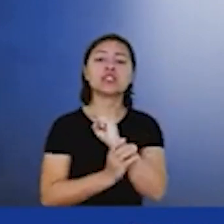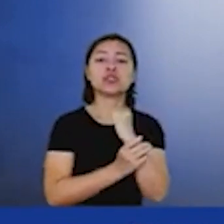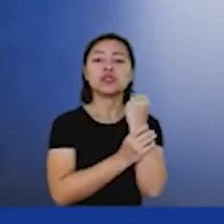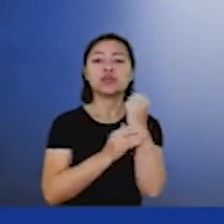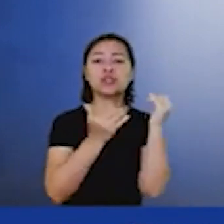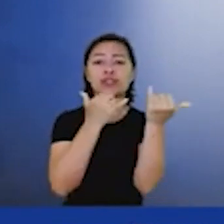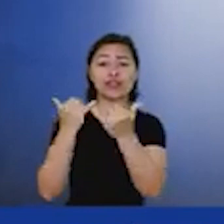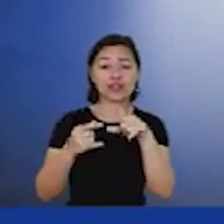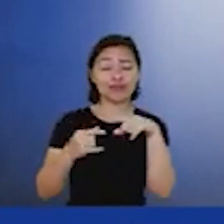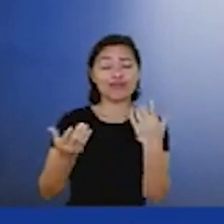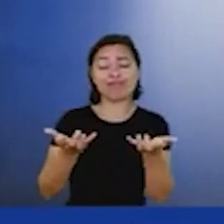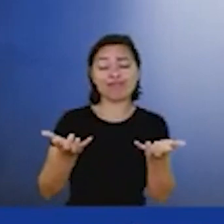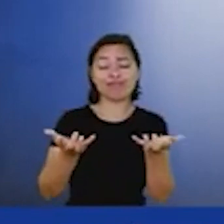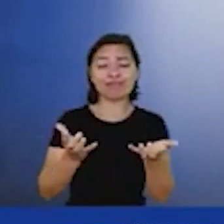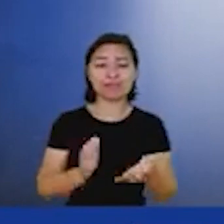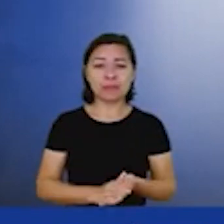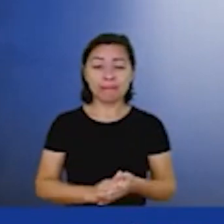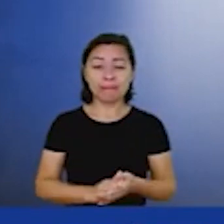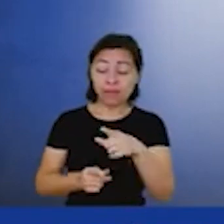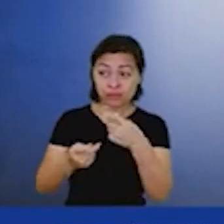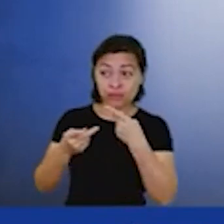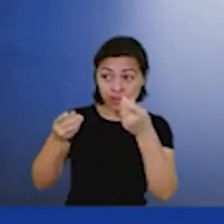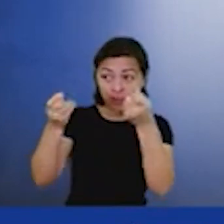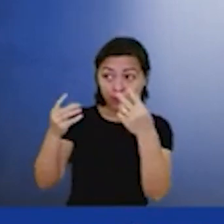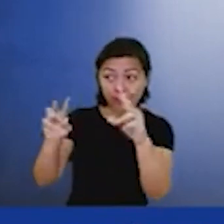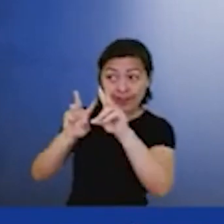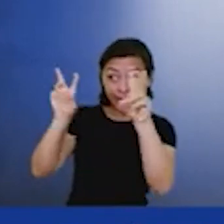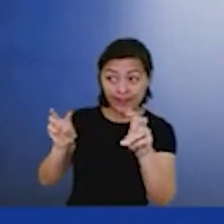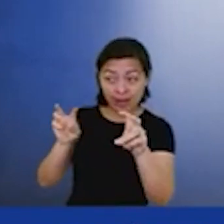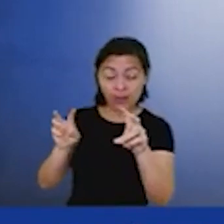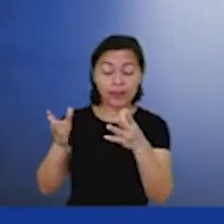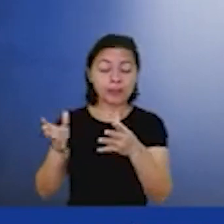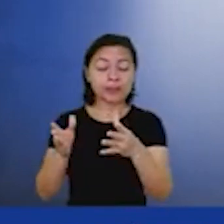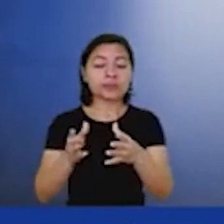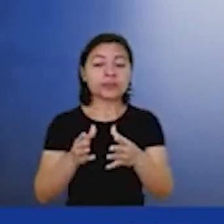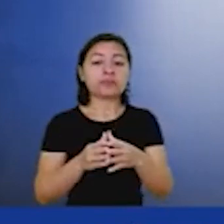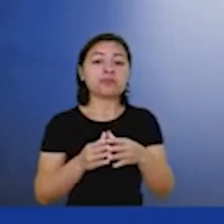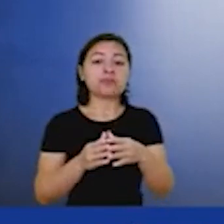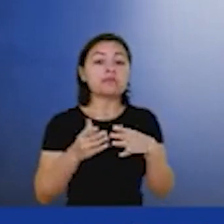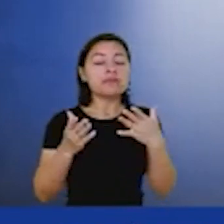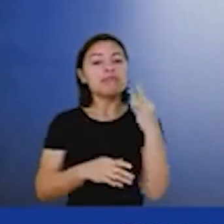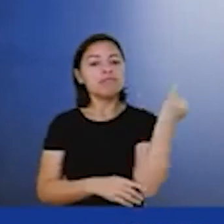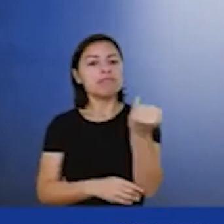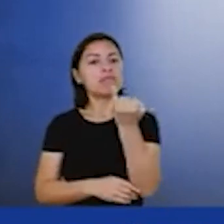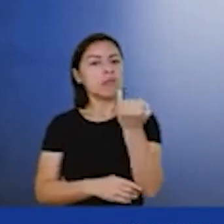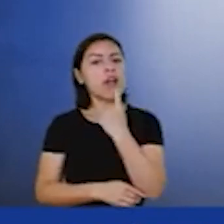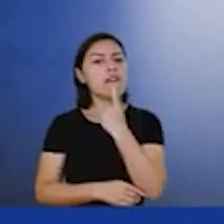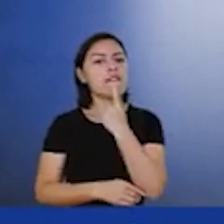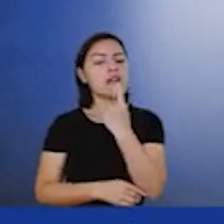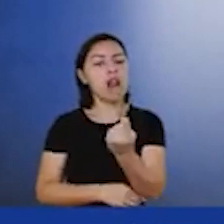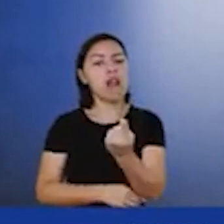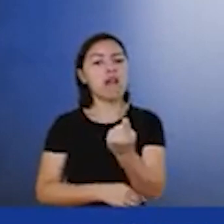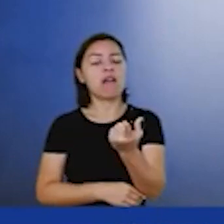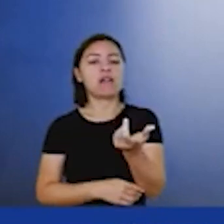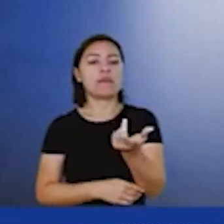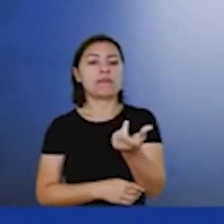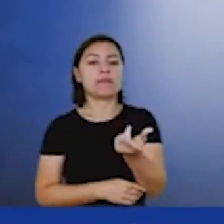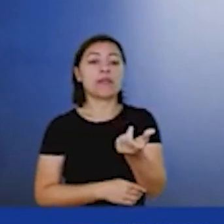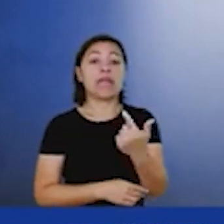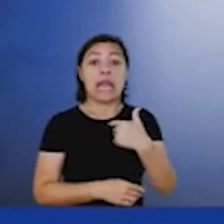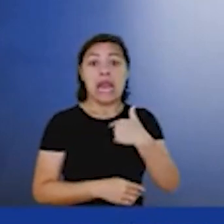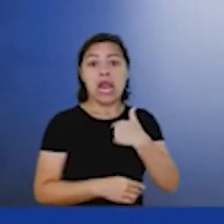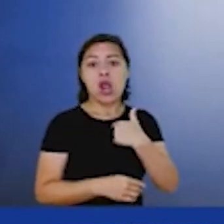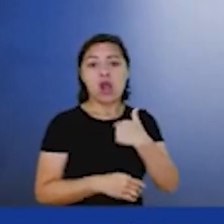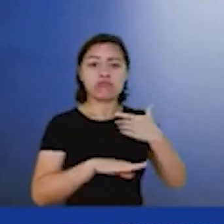tanto quer. Sobre a questão que você falou, Roberta, é importante citar que eu, como parte de uma